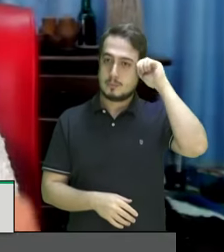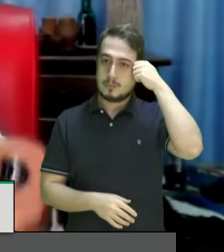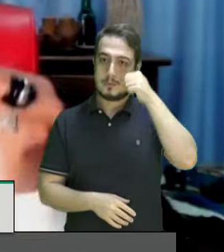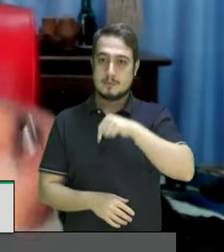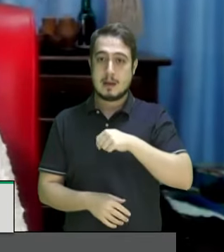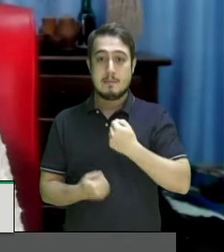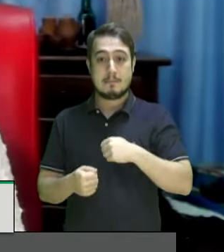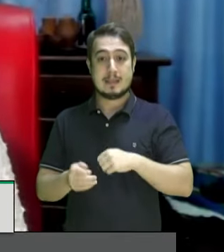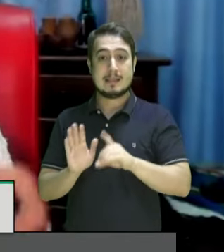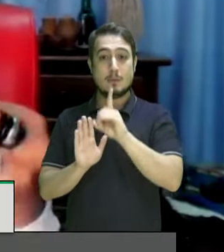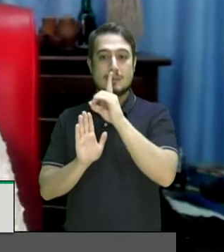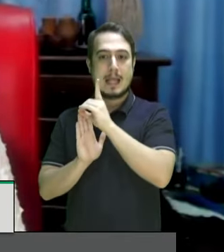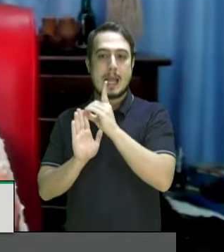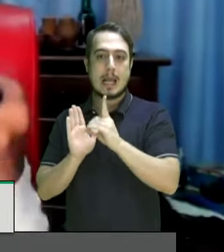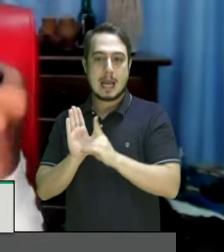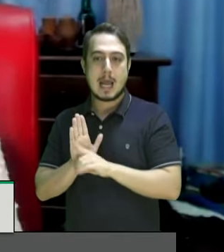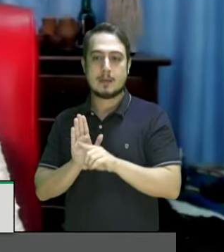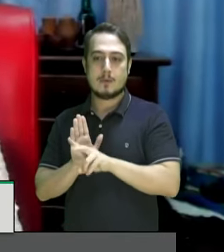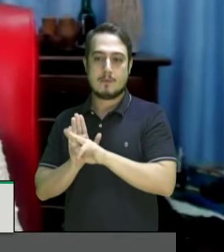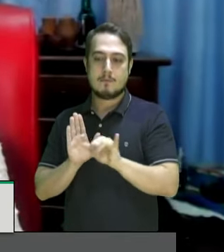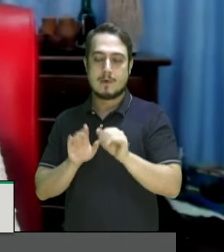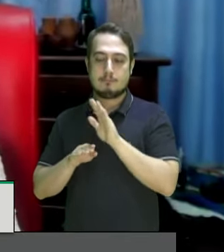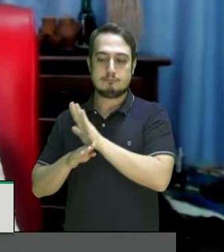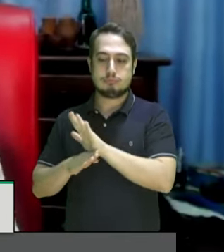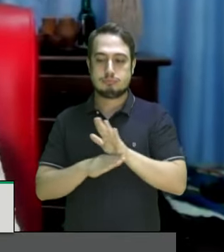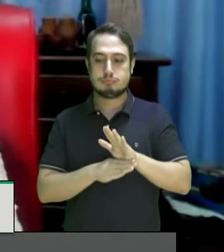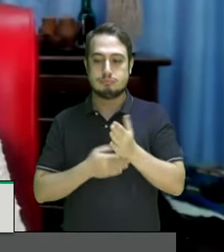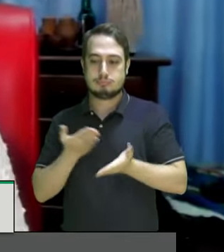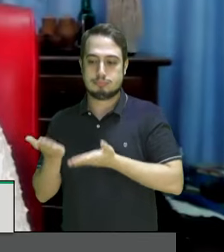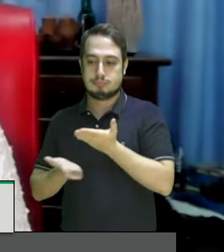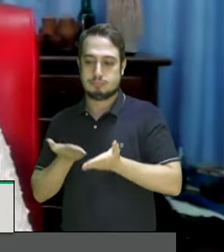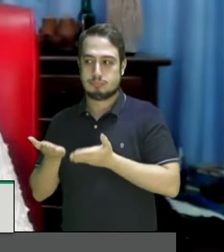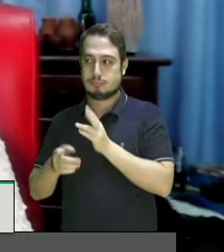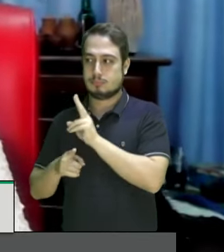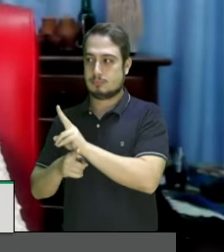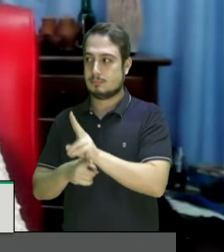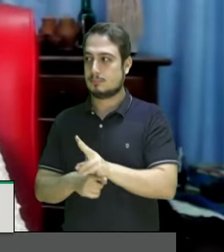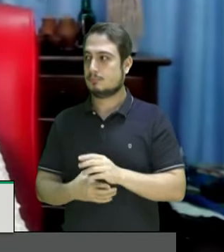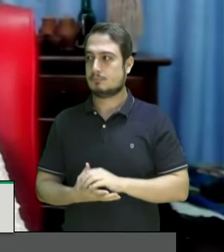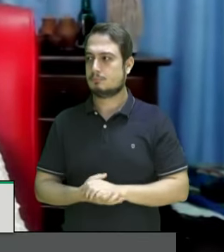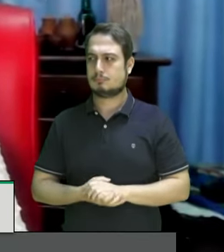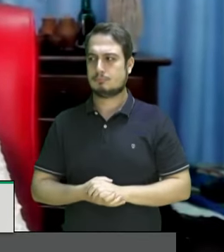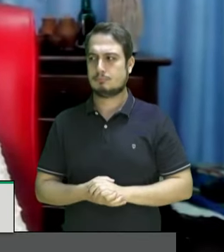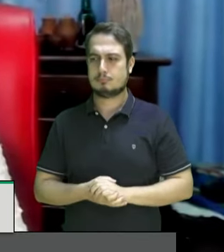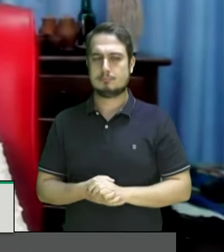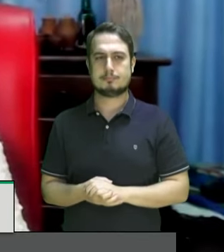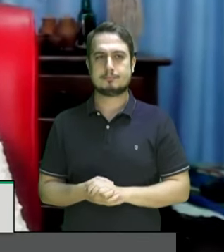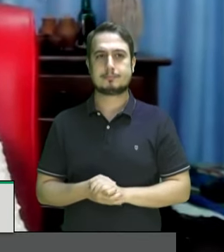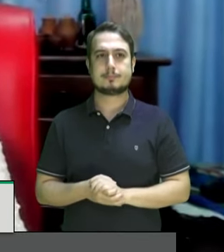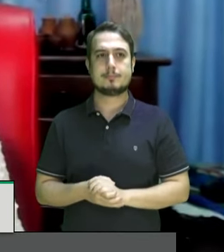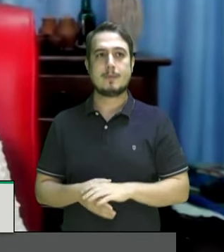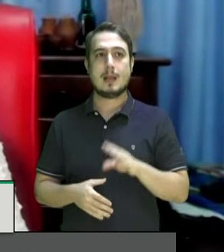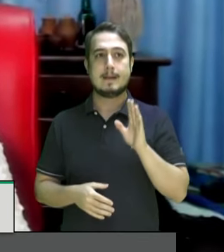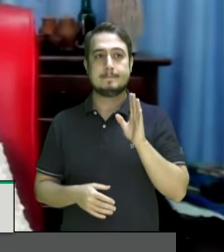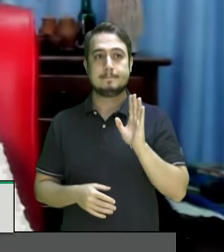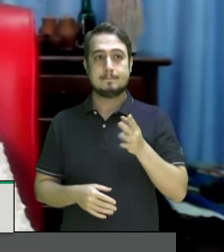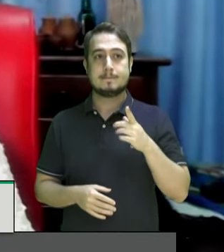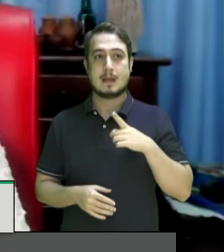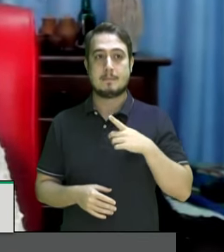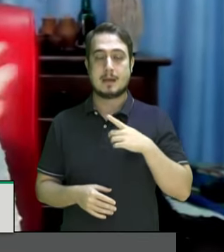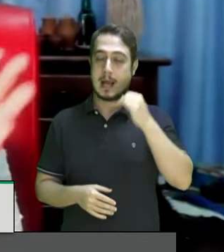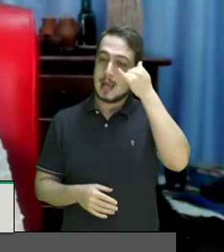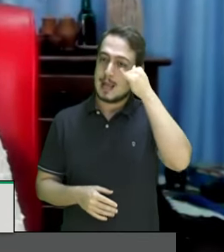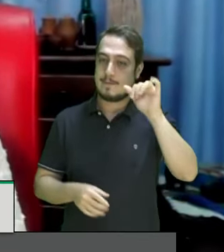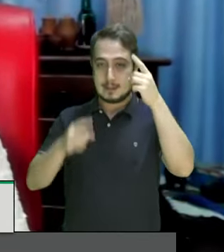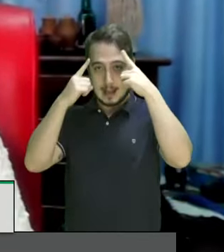algo mais concreto para a garantia dessas pessoas já para prevenir violência